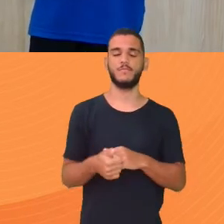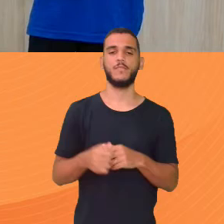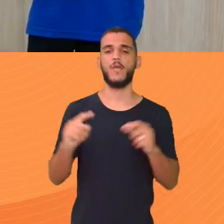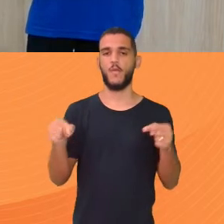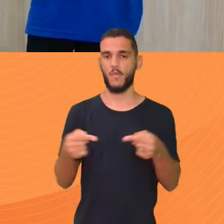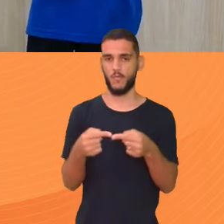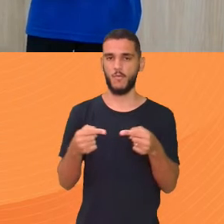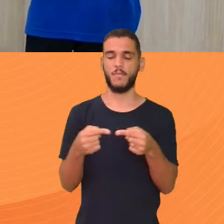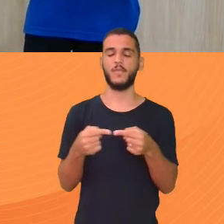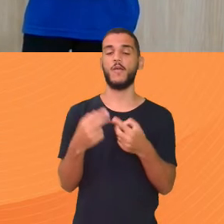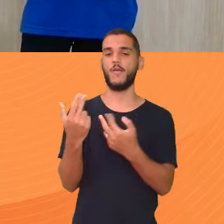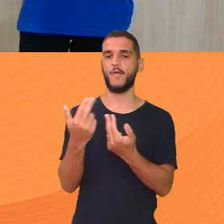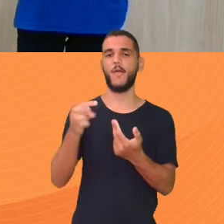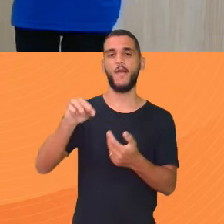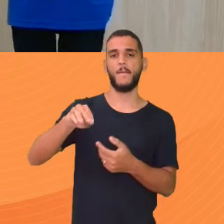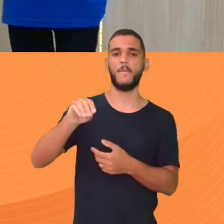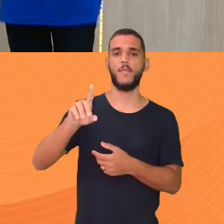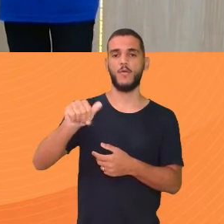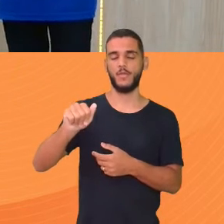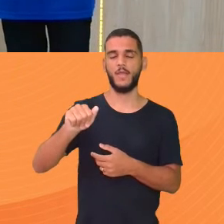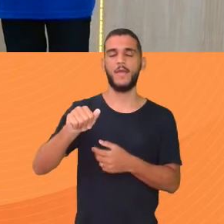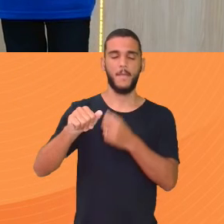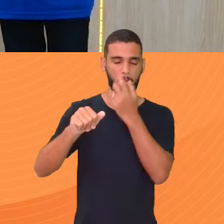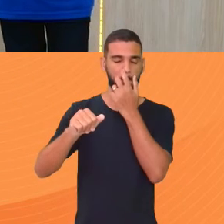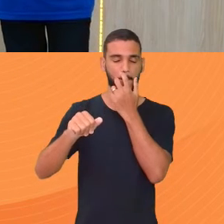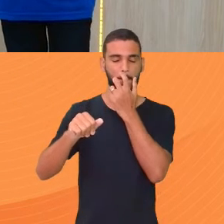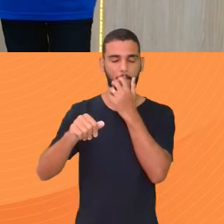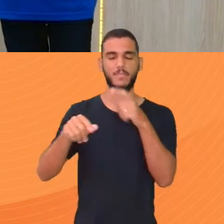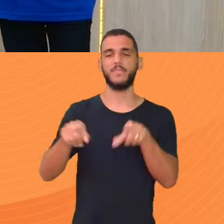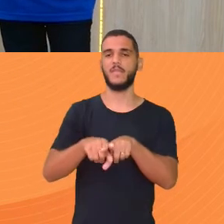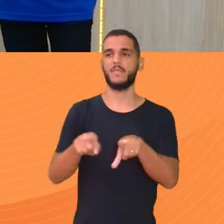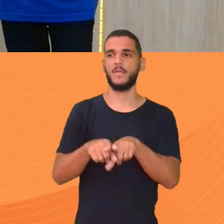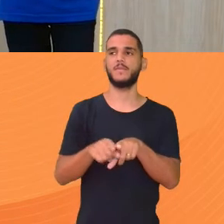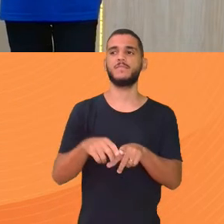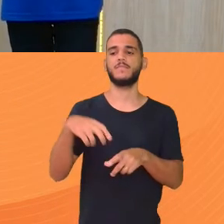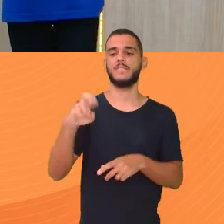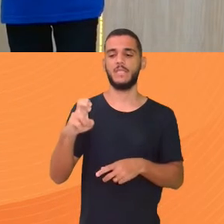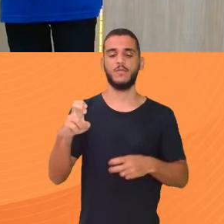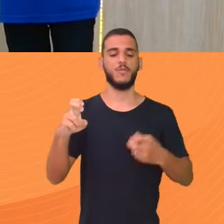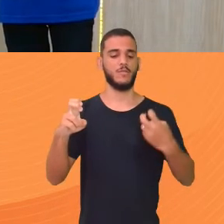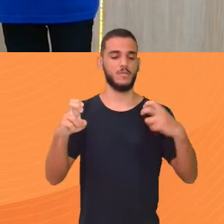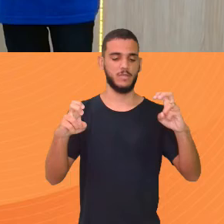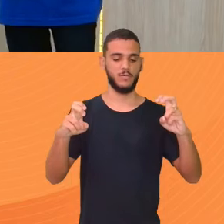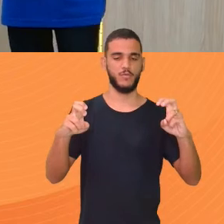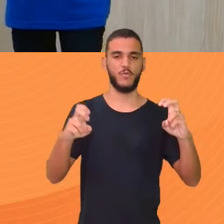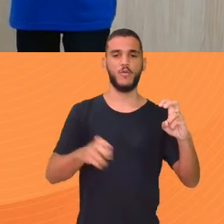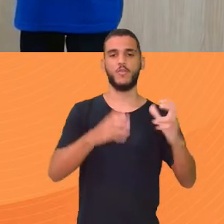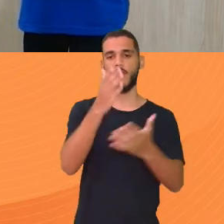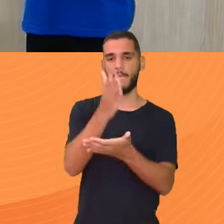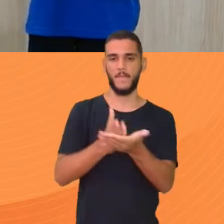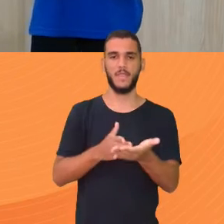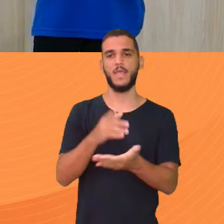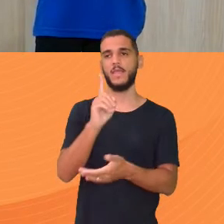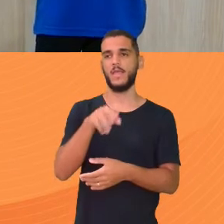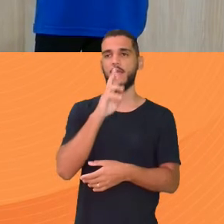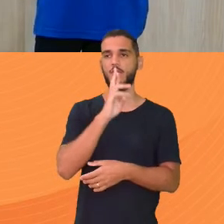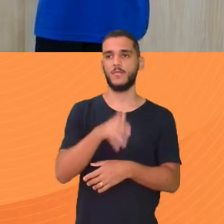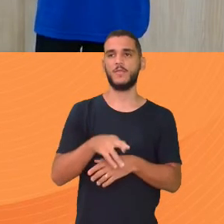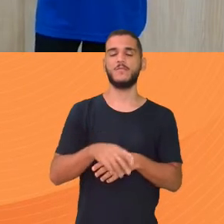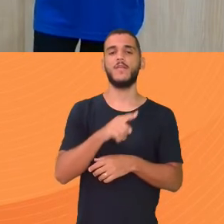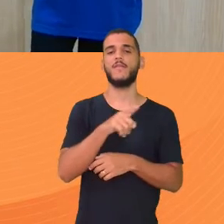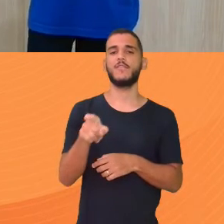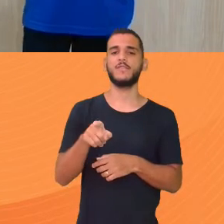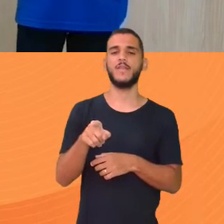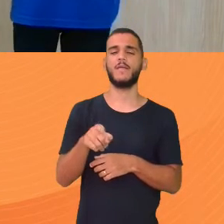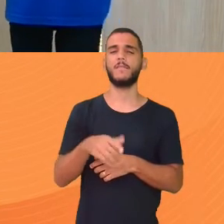aí Igual a moda Deu 21 Sexto elemento Que é 5 de um lado E 5 do outro Você consegue desenvolver E você